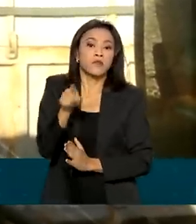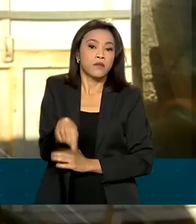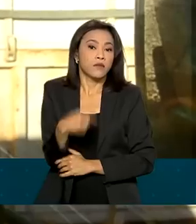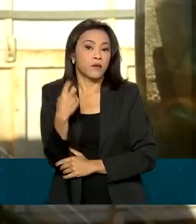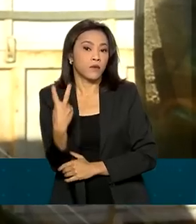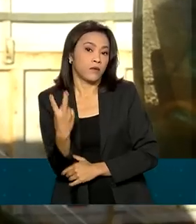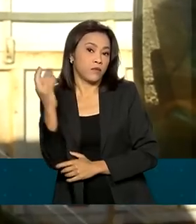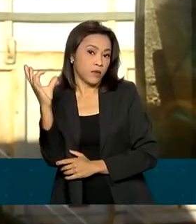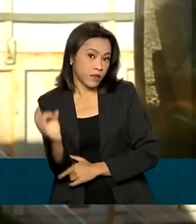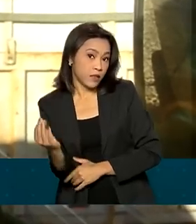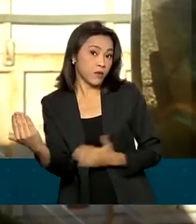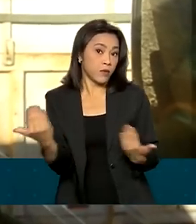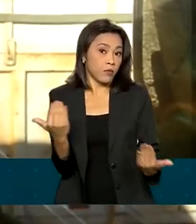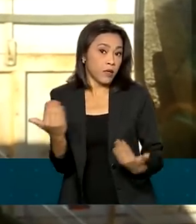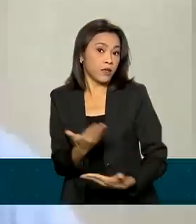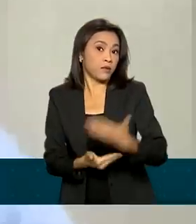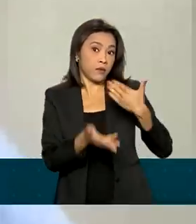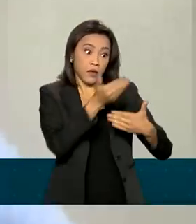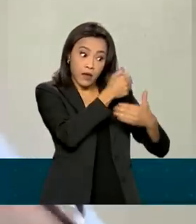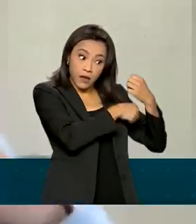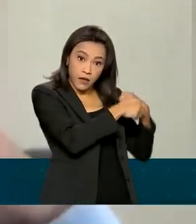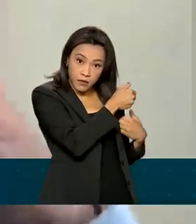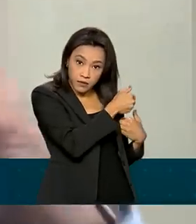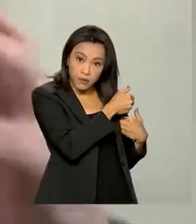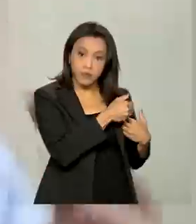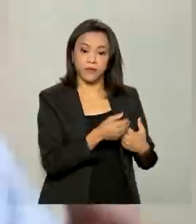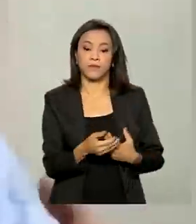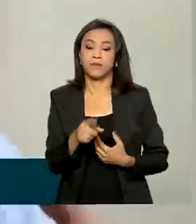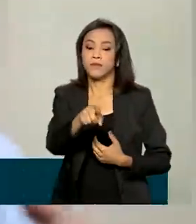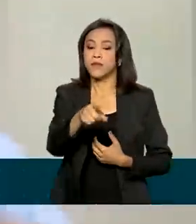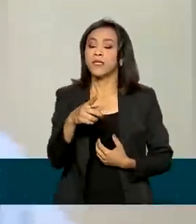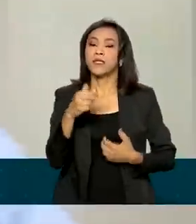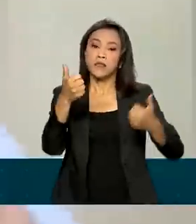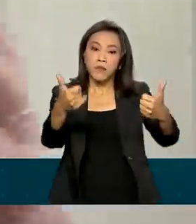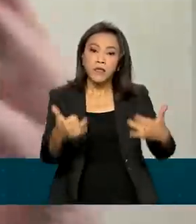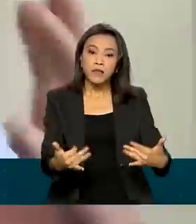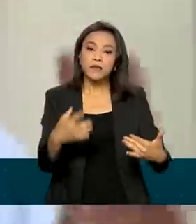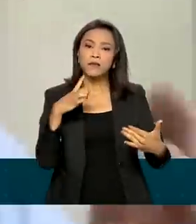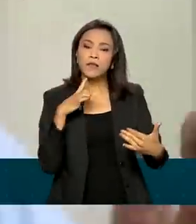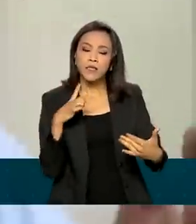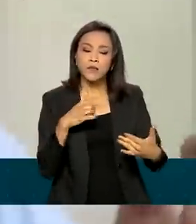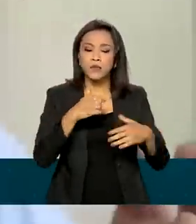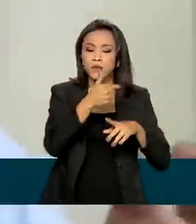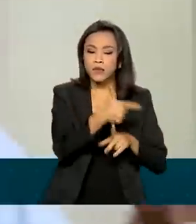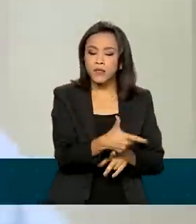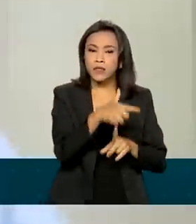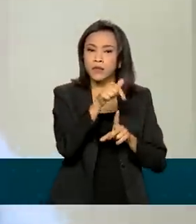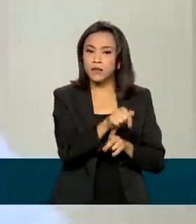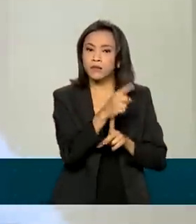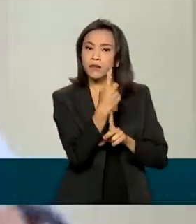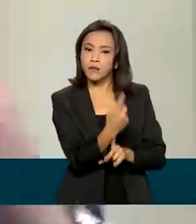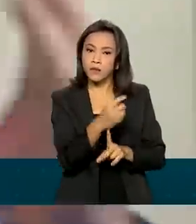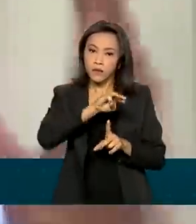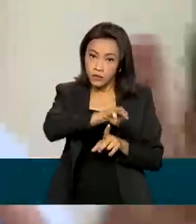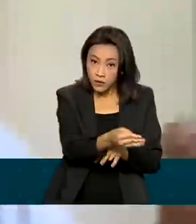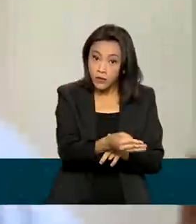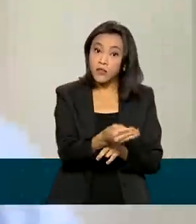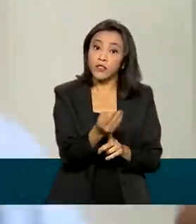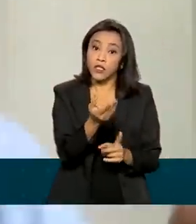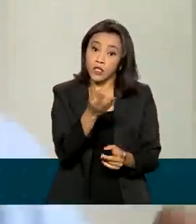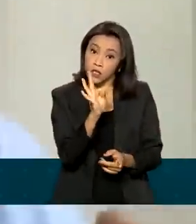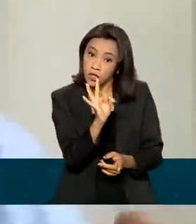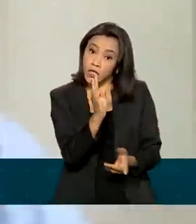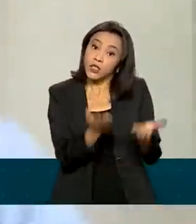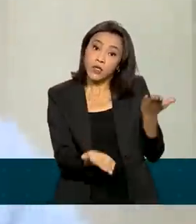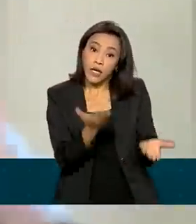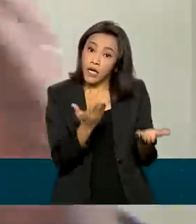em relação à safra anterior. A gente tem um ambiente de 271 milhões de toneladas. Não é o que a